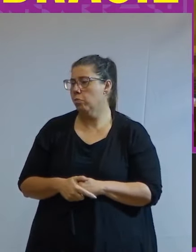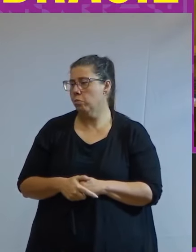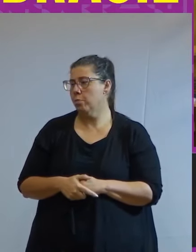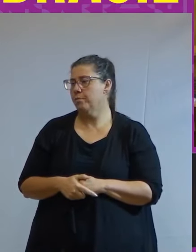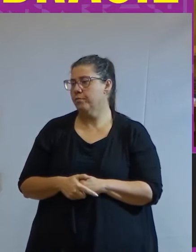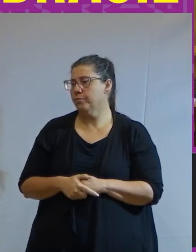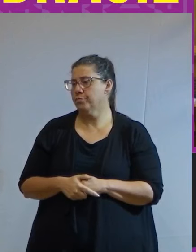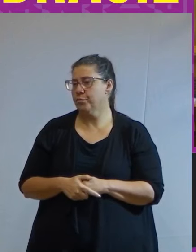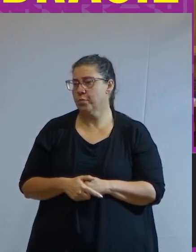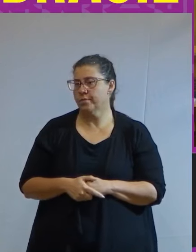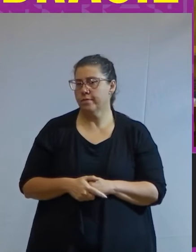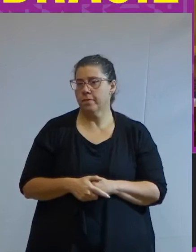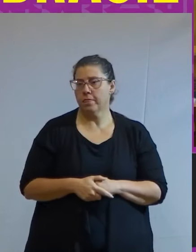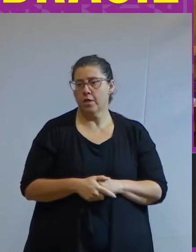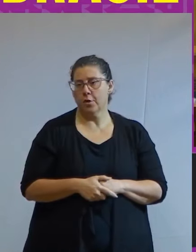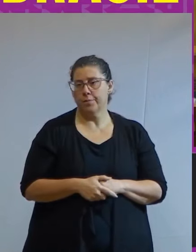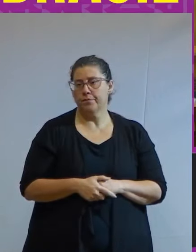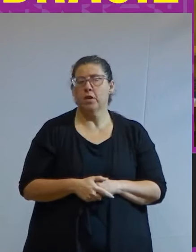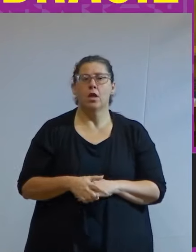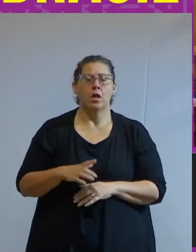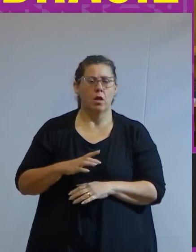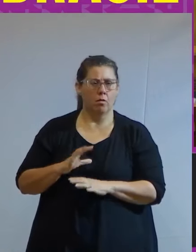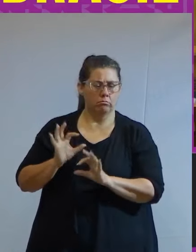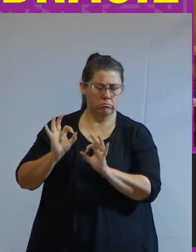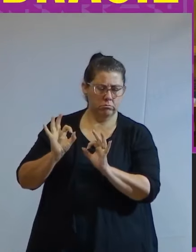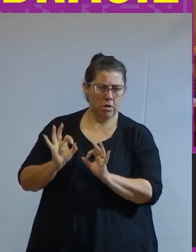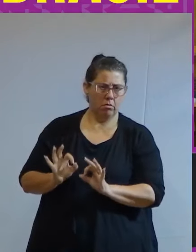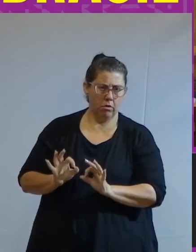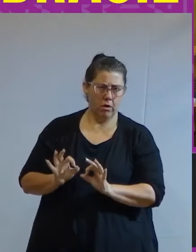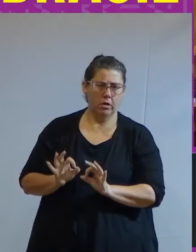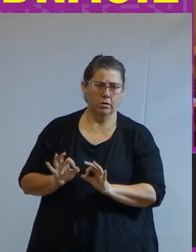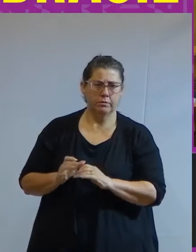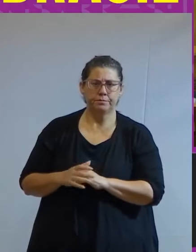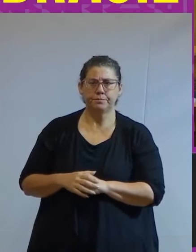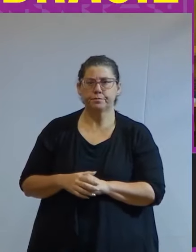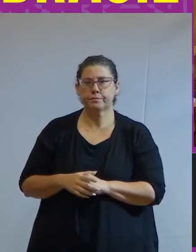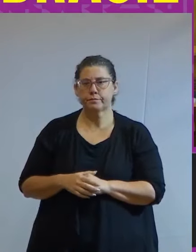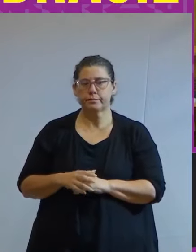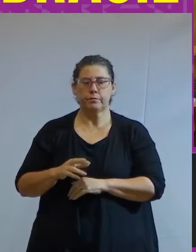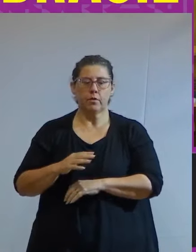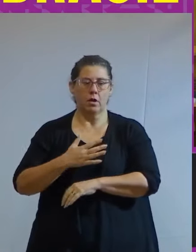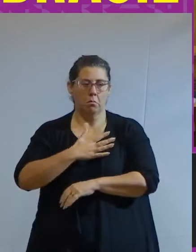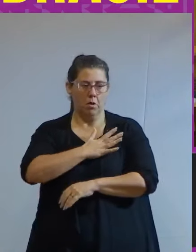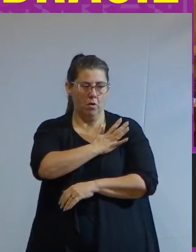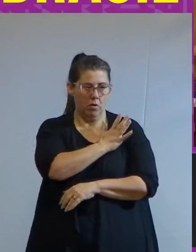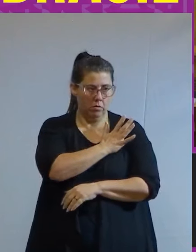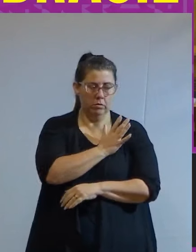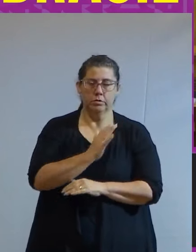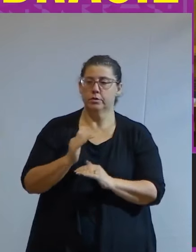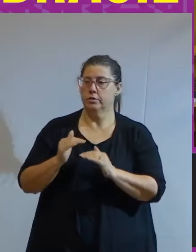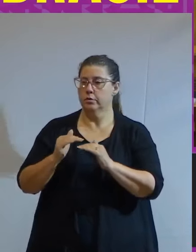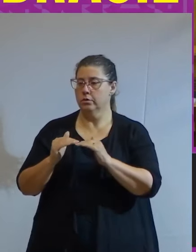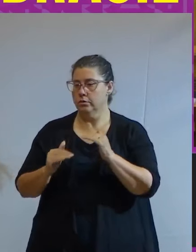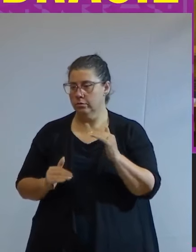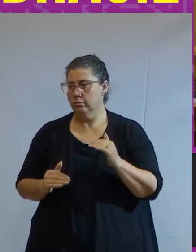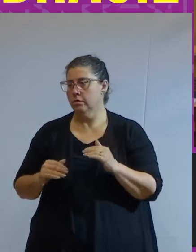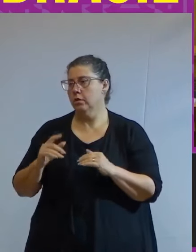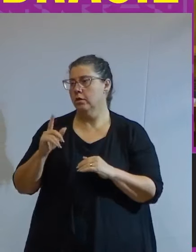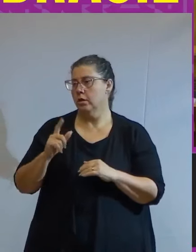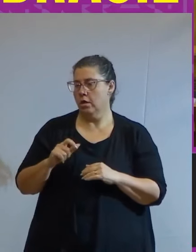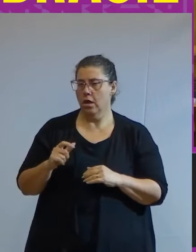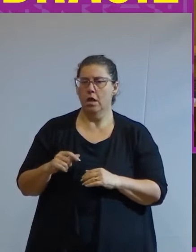tenho certeza que a questão do racismo da desigualdade é uma coisa